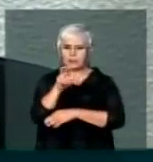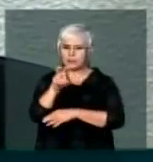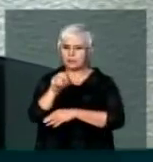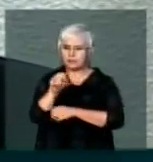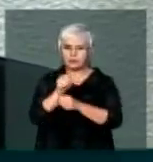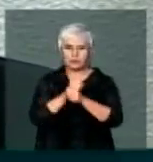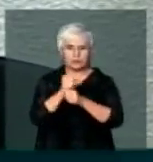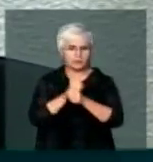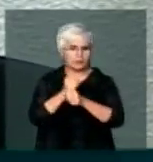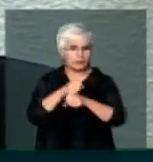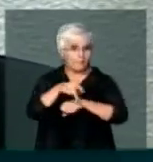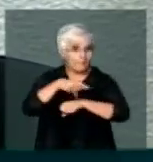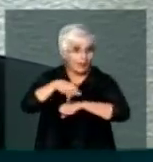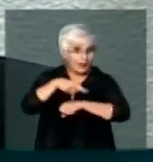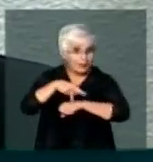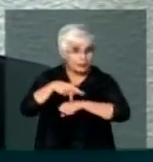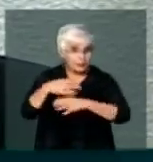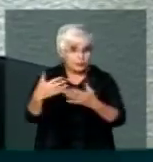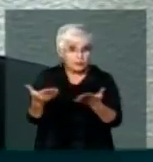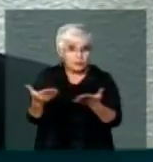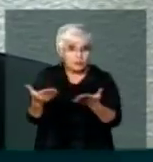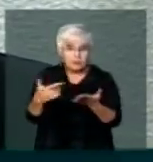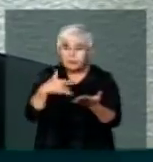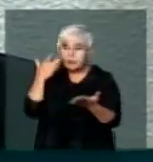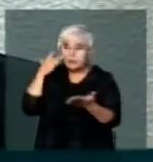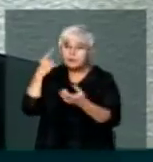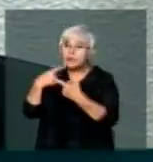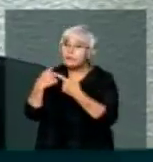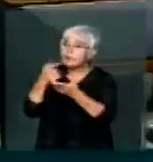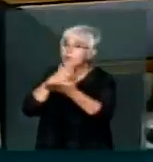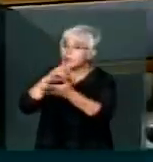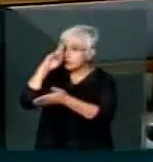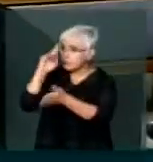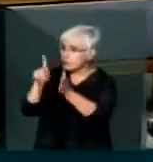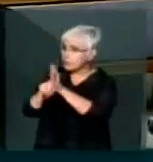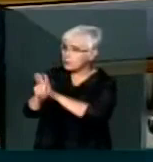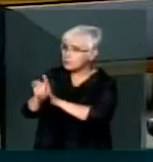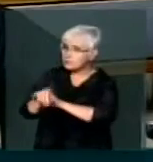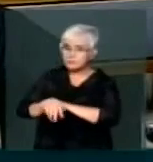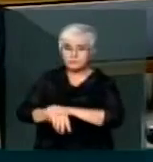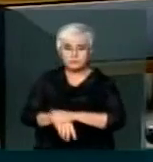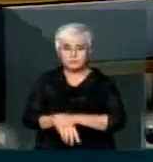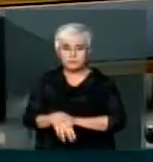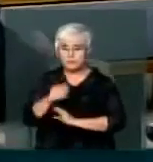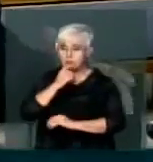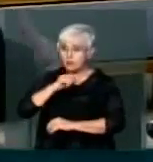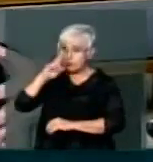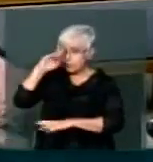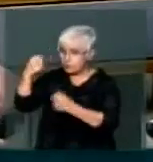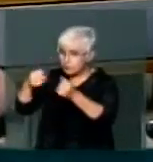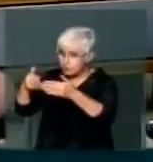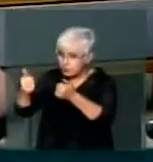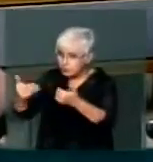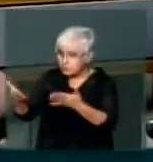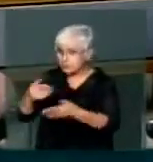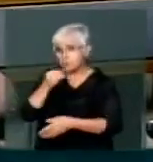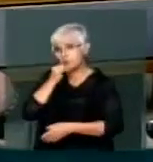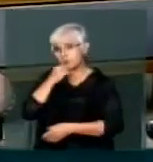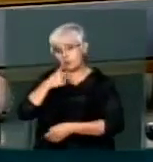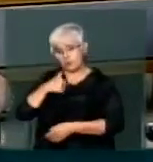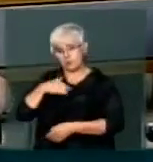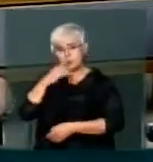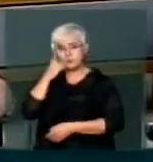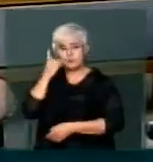países Eu entendo a lógica Então, mas não estou entendendo o o senhor pergunta aqui O senhor... Porque alguém tem que fazer a solicitação Por exemplo, eu me tornei